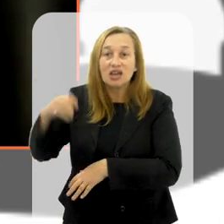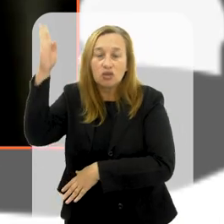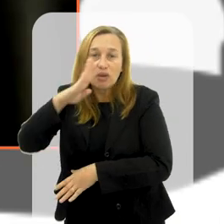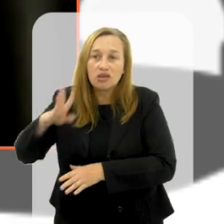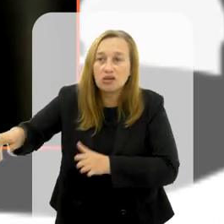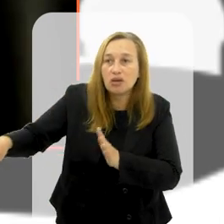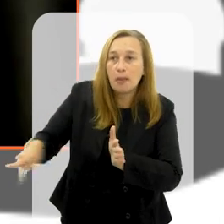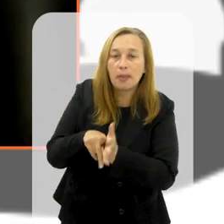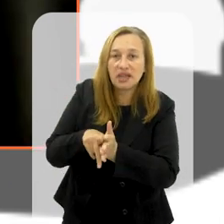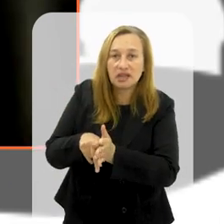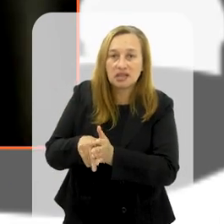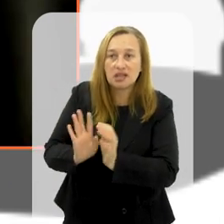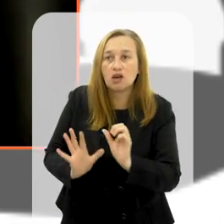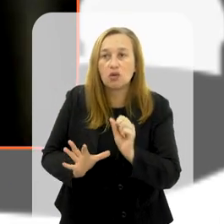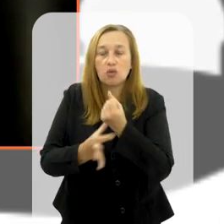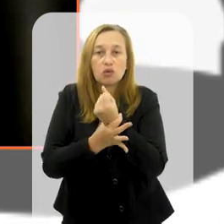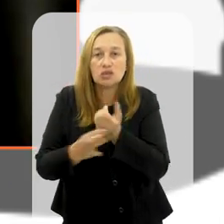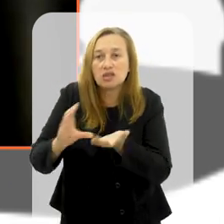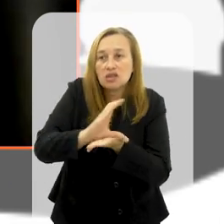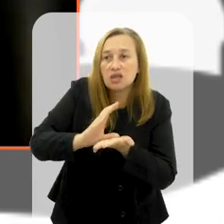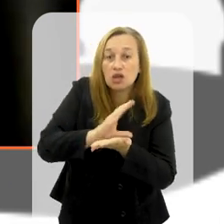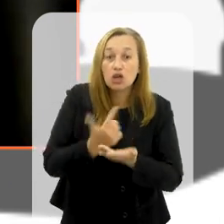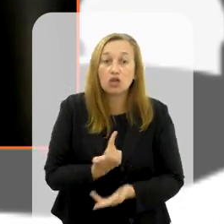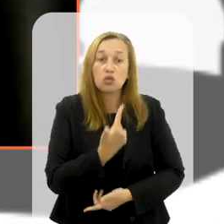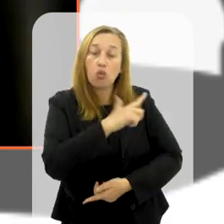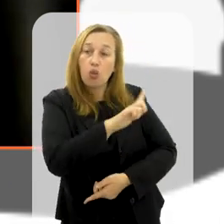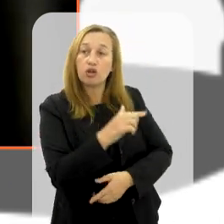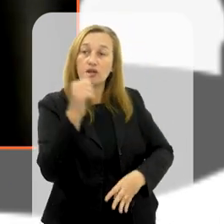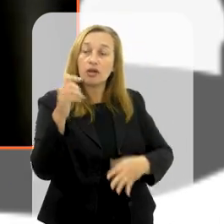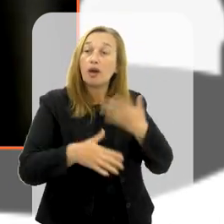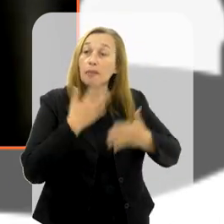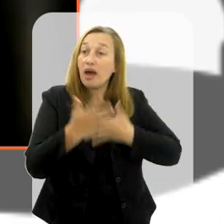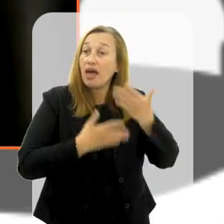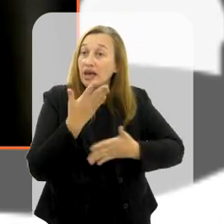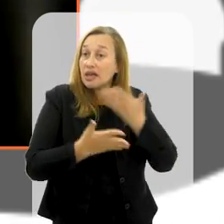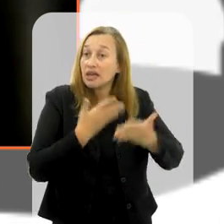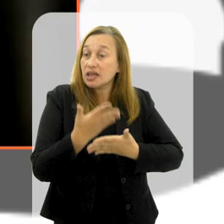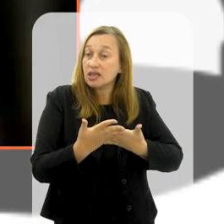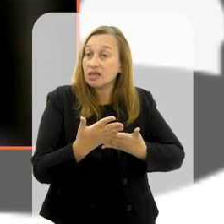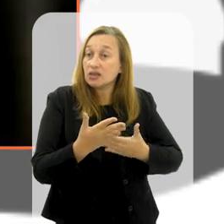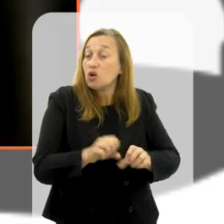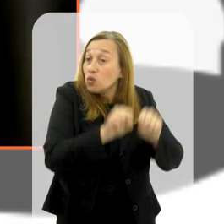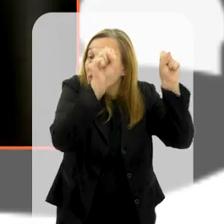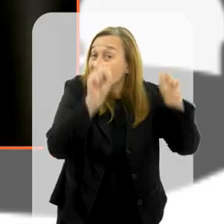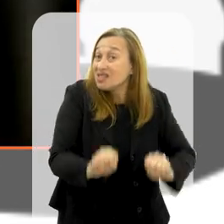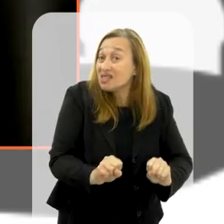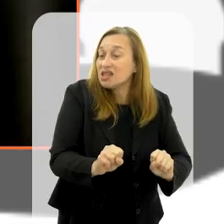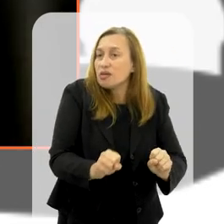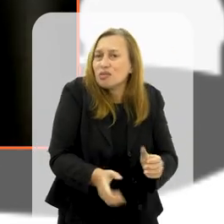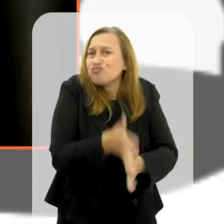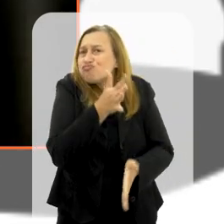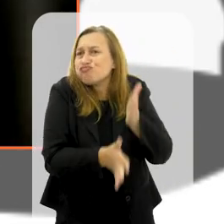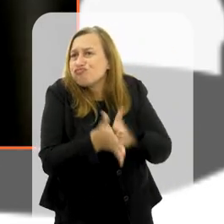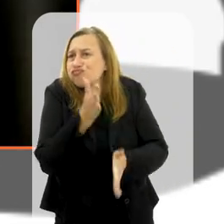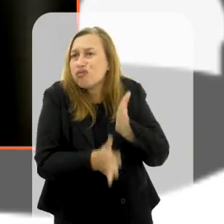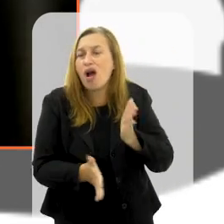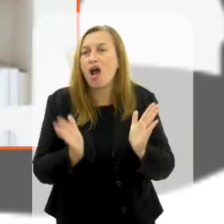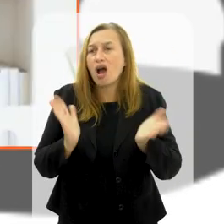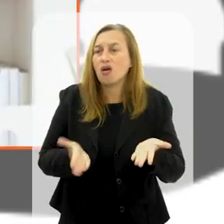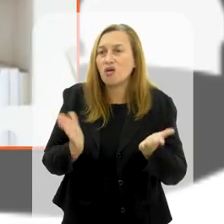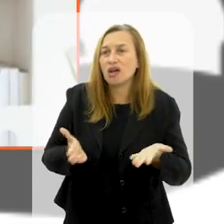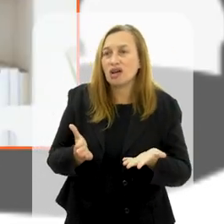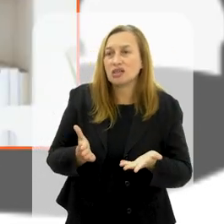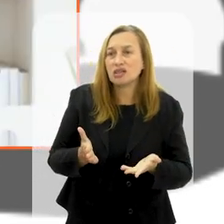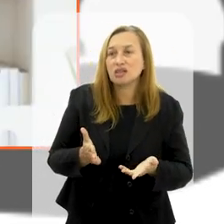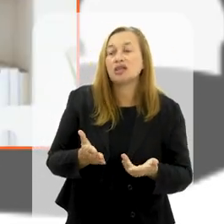em ser parte desse Conselho de Segurança, e, de outro, a paralisia do Conselho de Segurança quando os temas são complicados. O caso